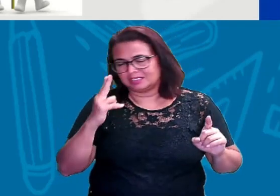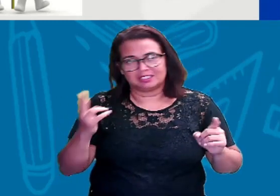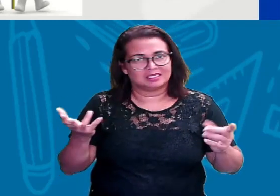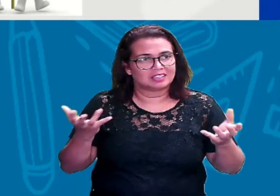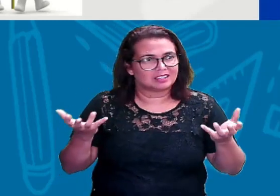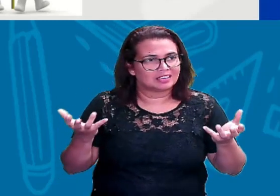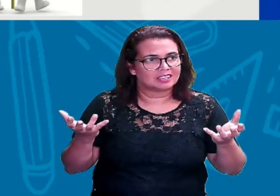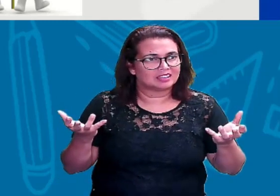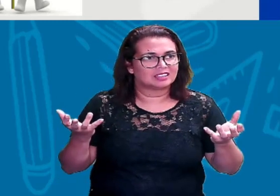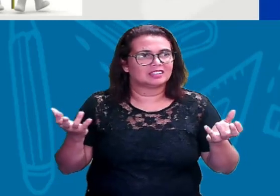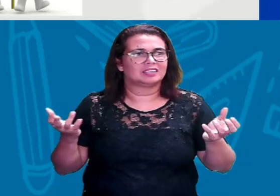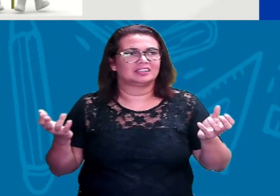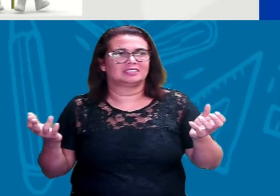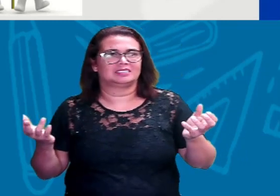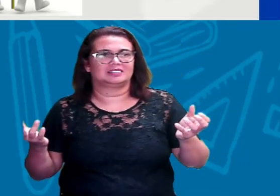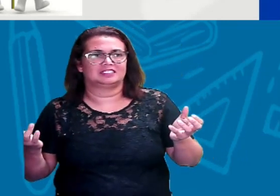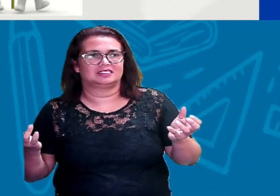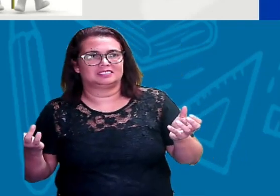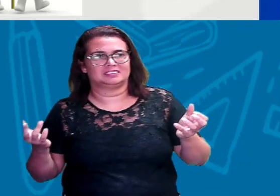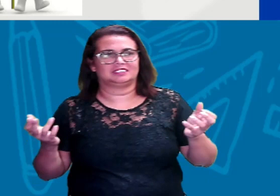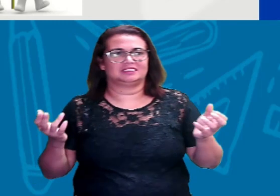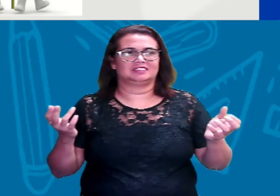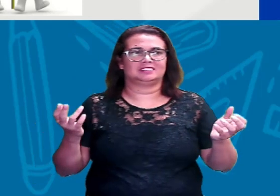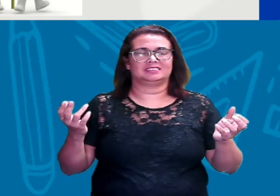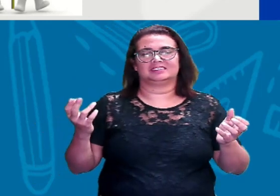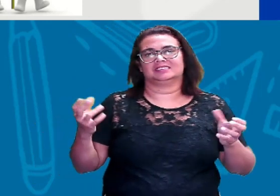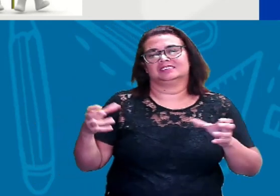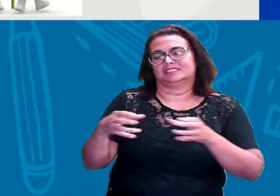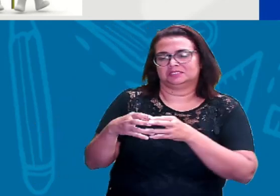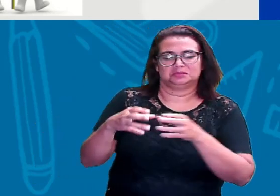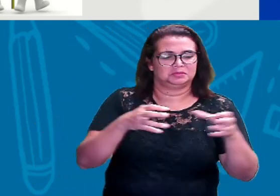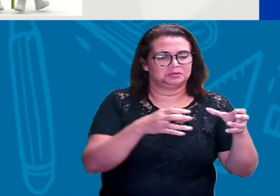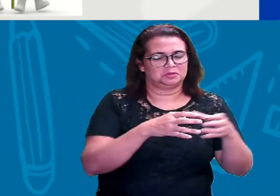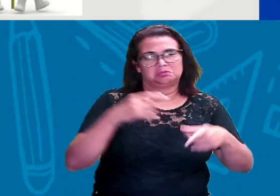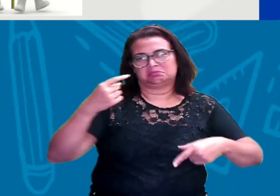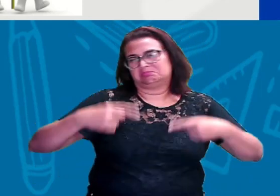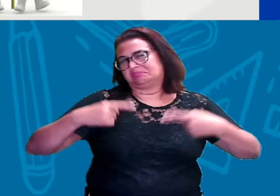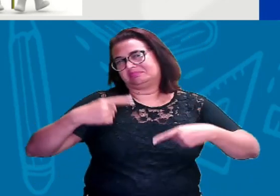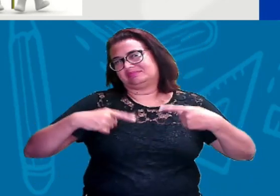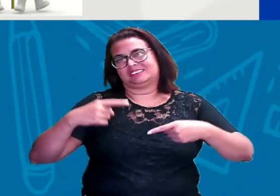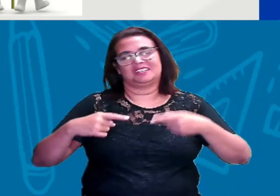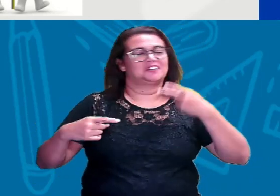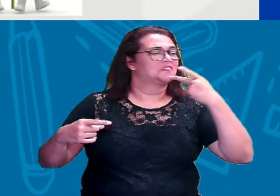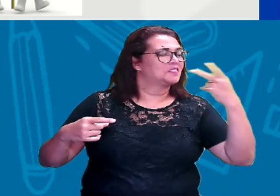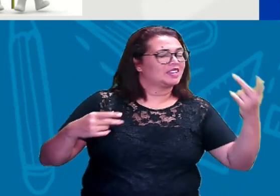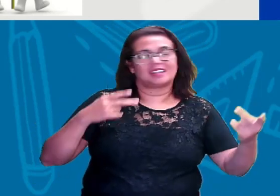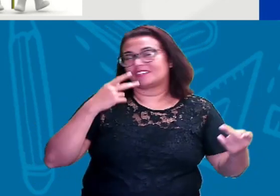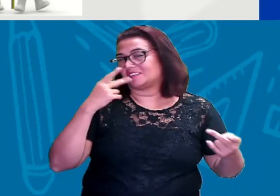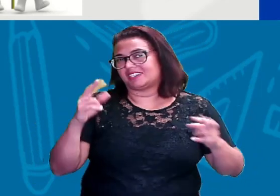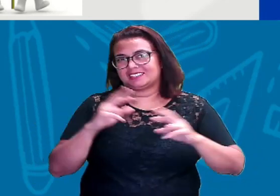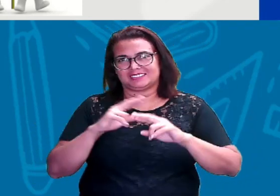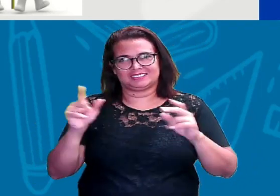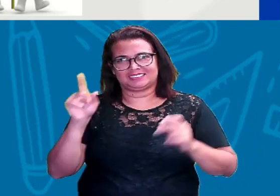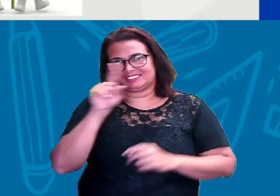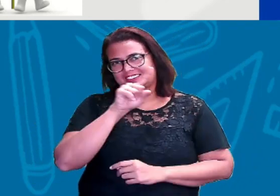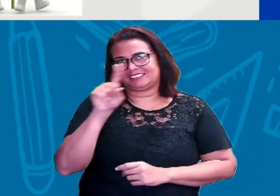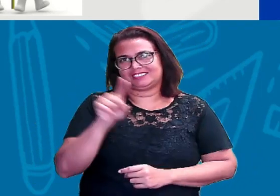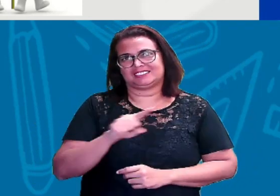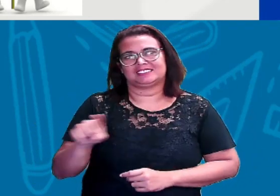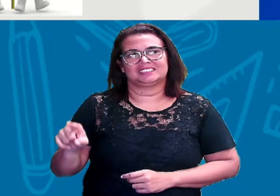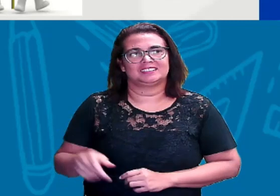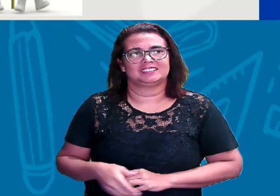pronúncia do ZI, só porque os americanos é quem falam ZI. Ok? Então, se você ver o Z com essas duas pronúncias,